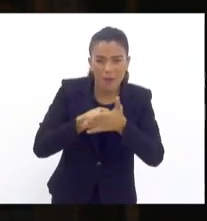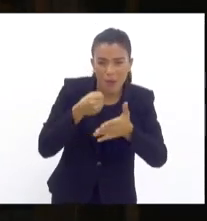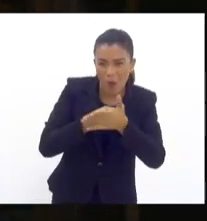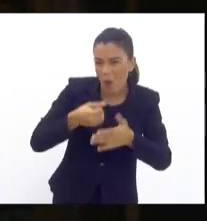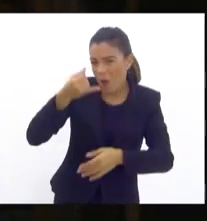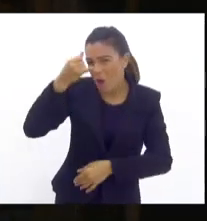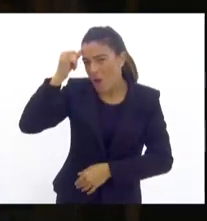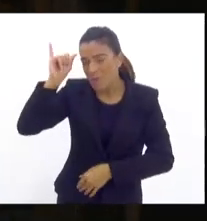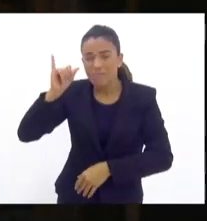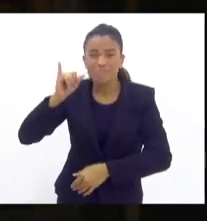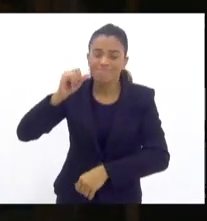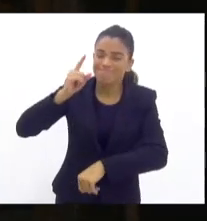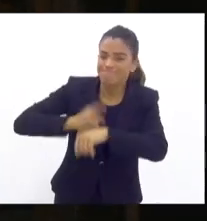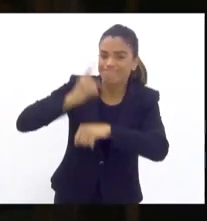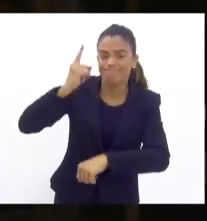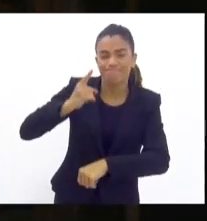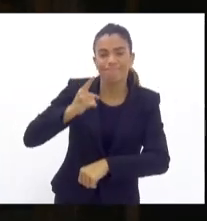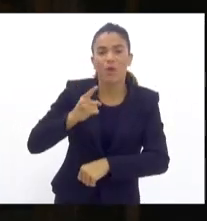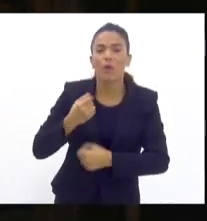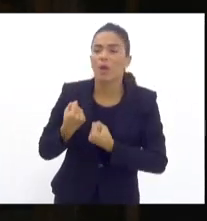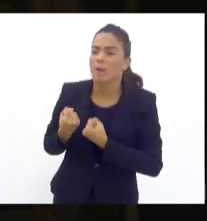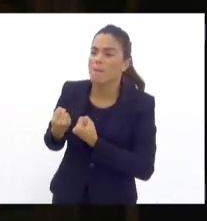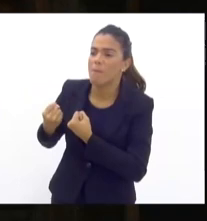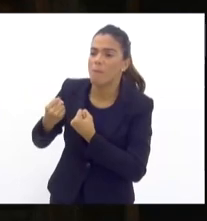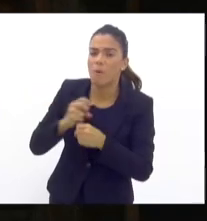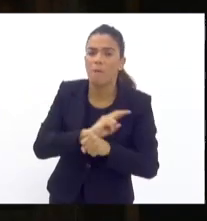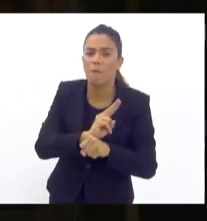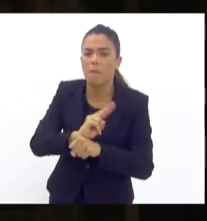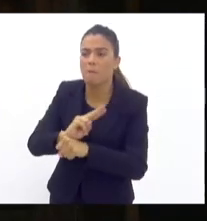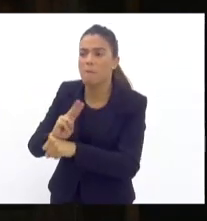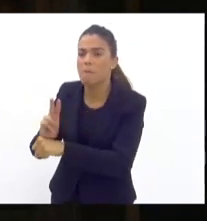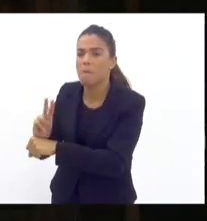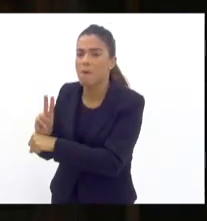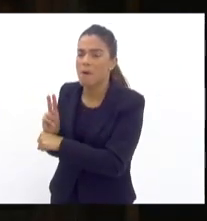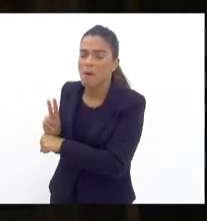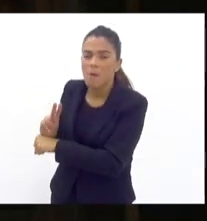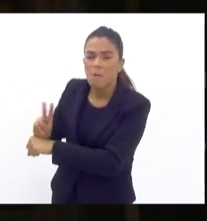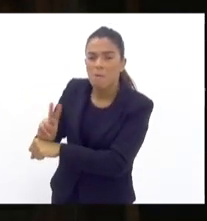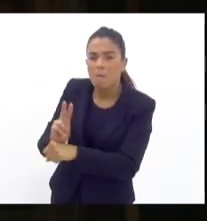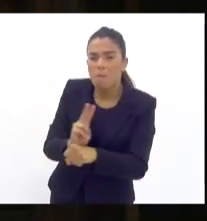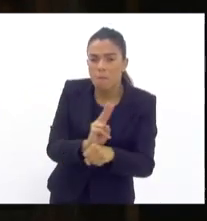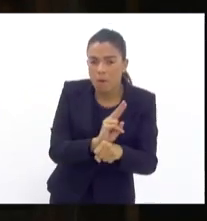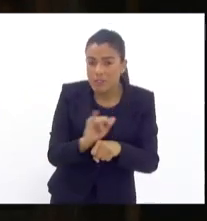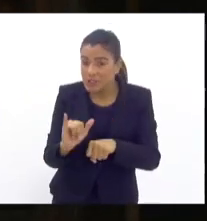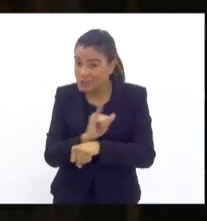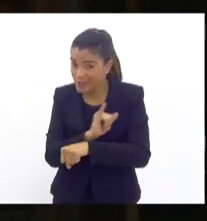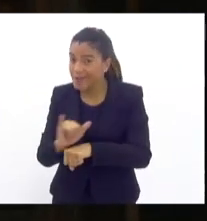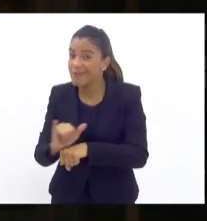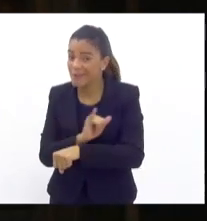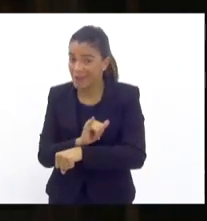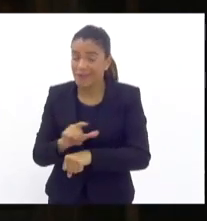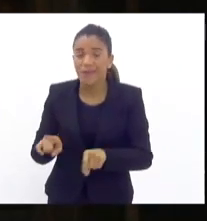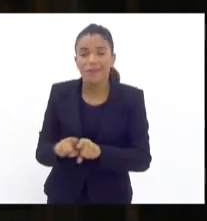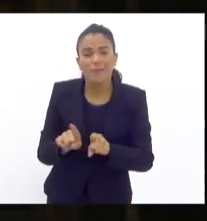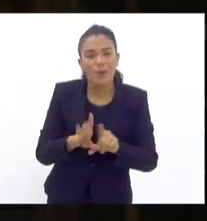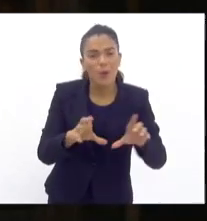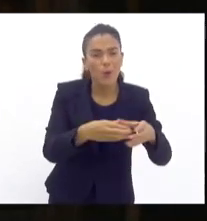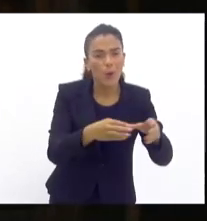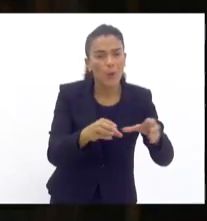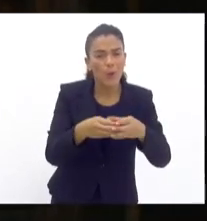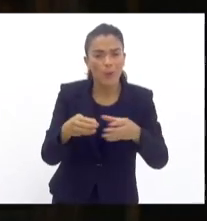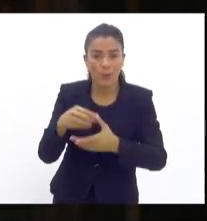maneira imediata o problema? as rondas feitas pelas delegacias, rondas estratégicas, forças-tarefas,